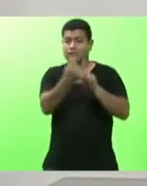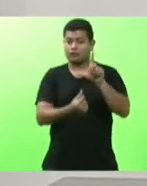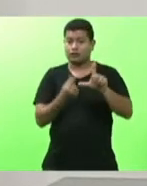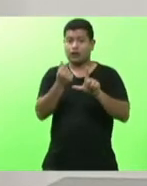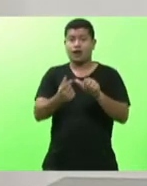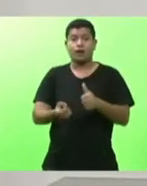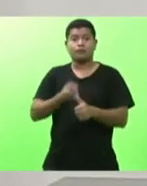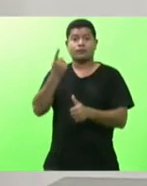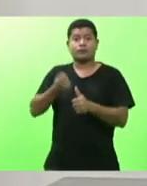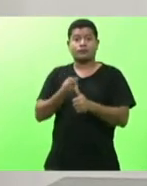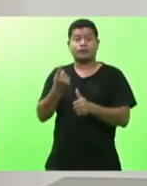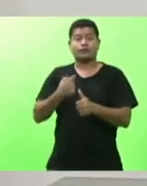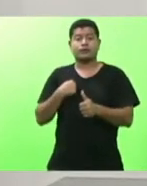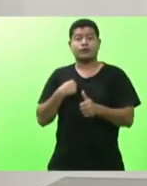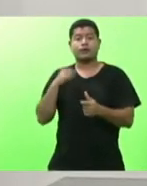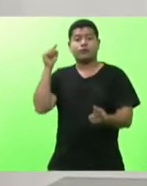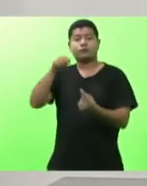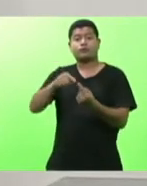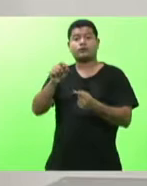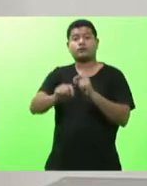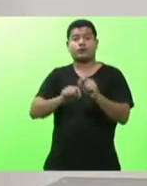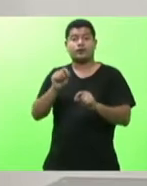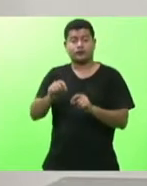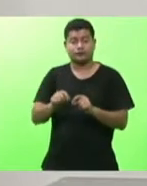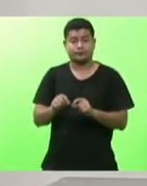tem como objeto fundamental